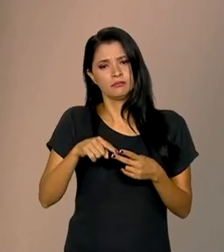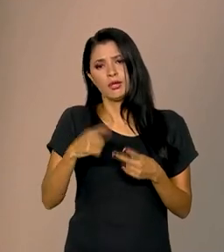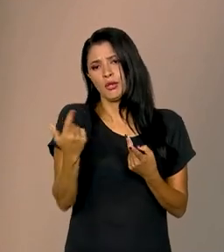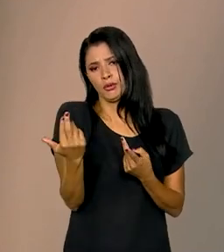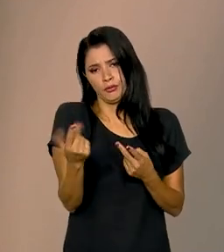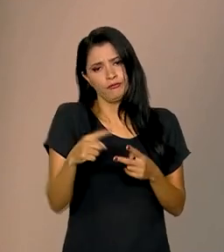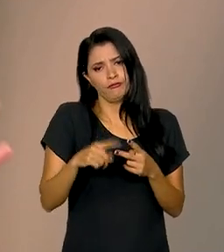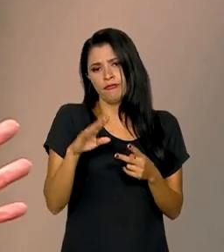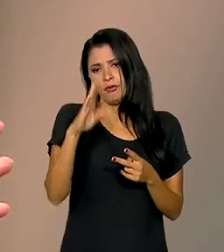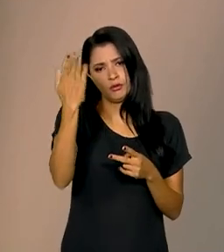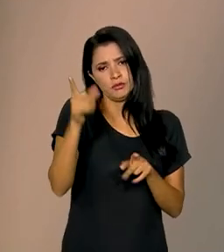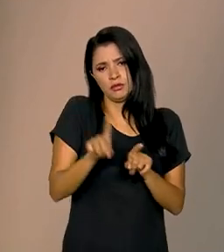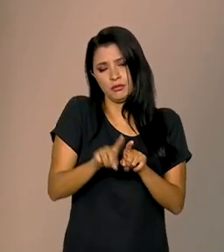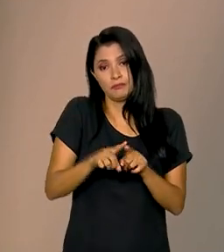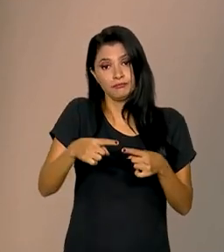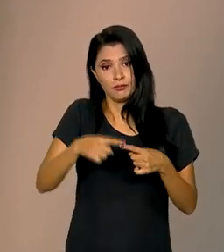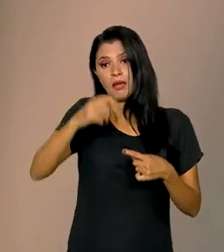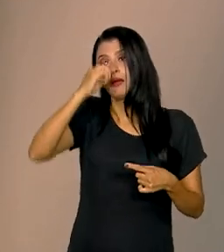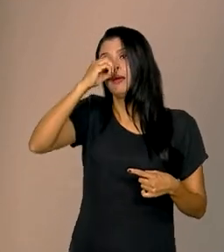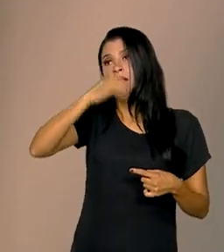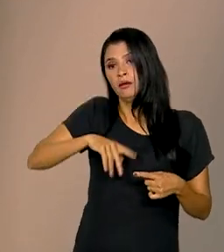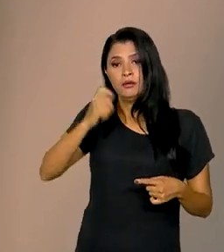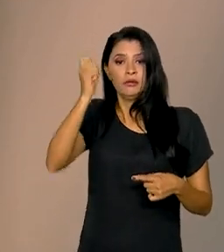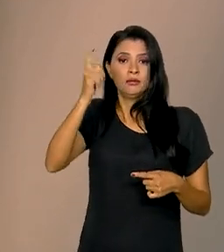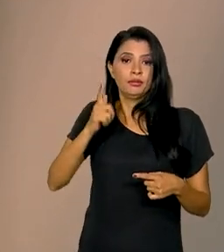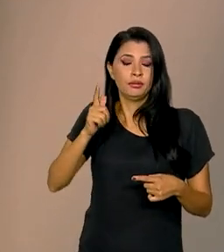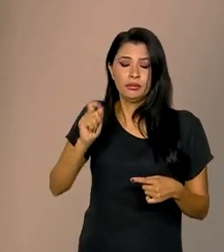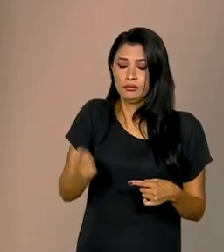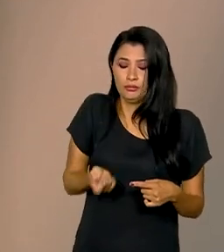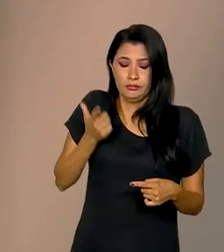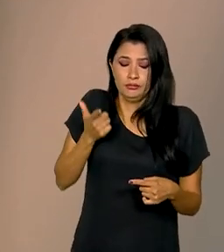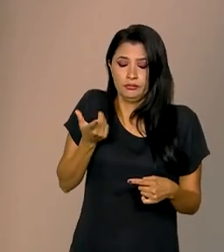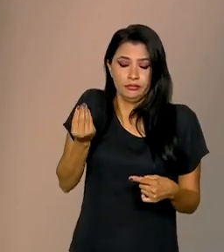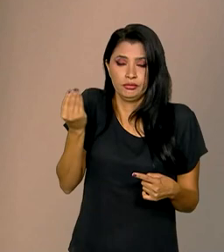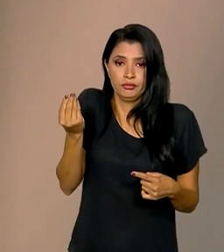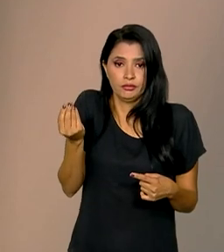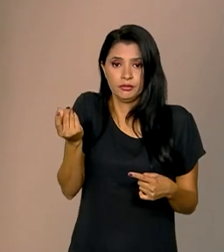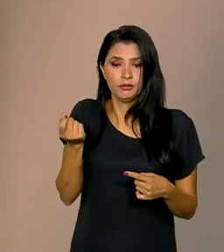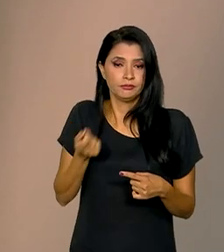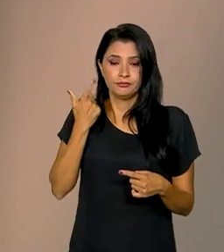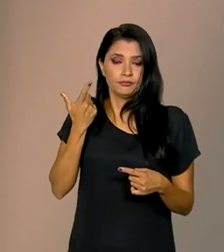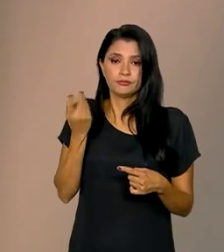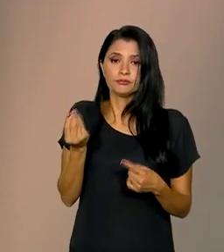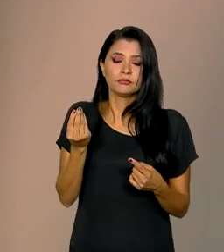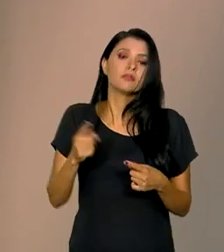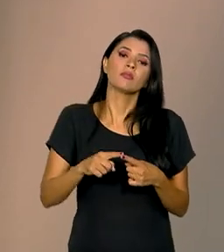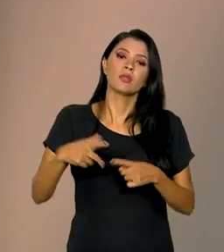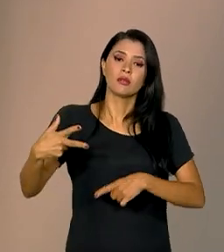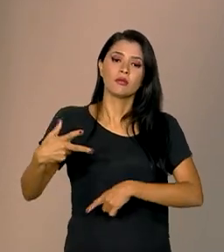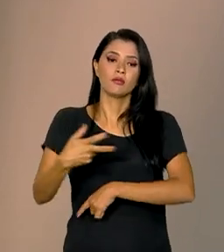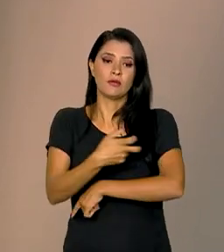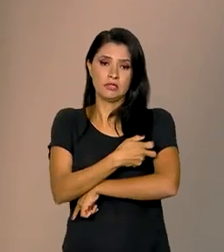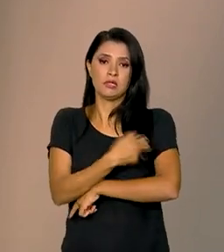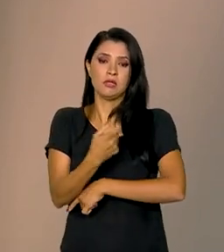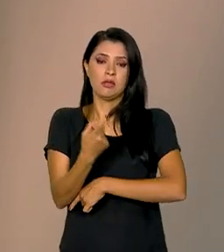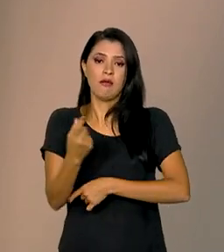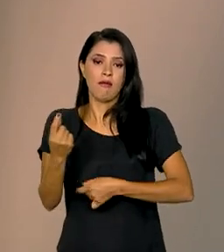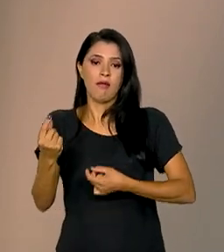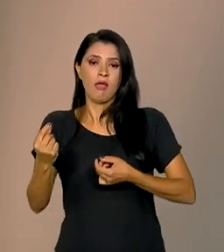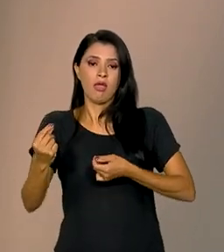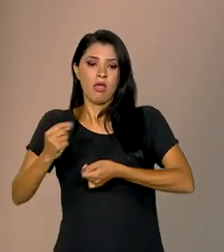igualmente falsa. A bizarra é dizer que a vacina introduz um chip,